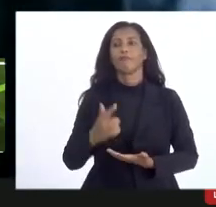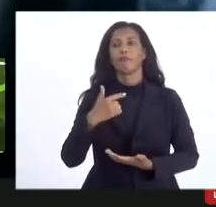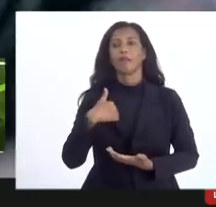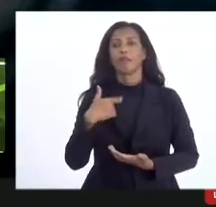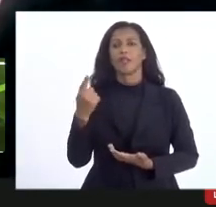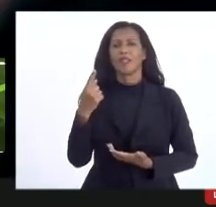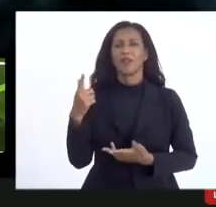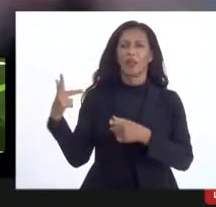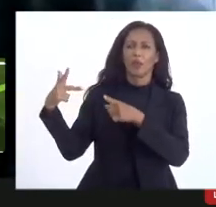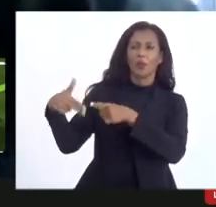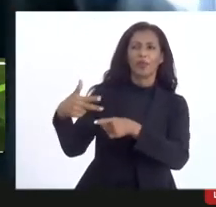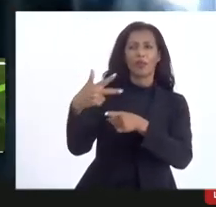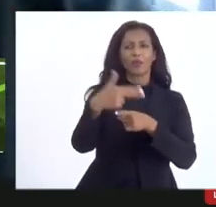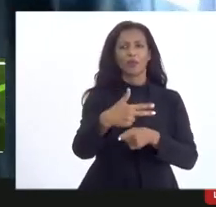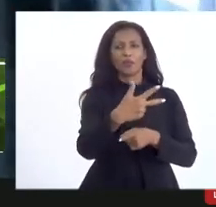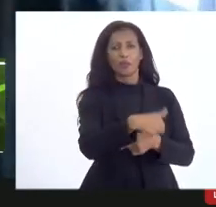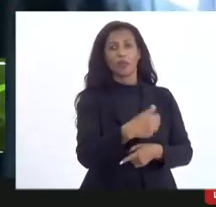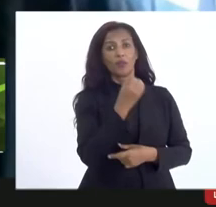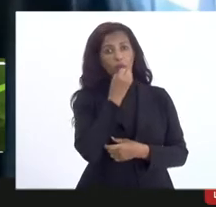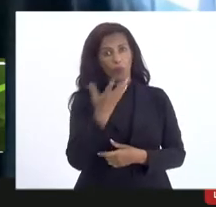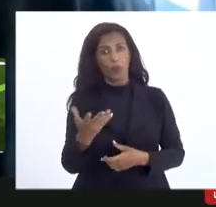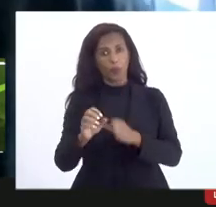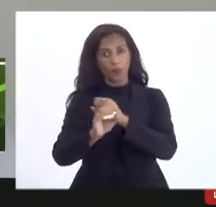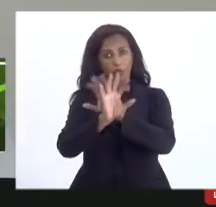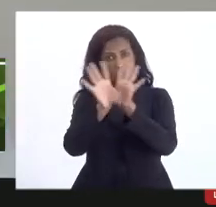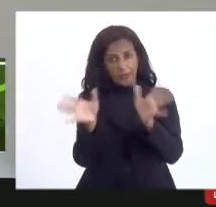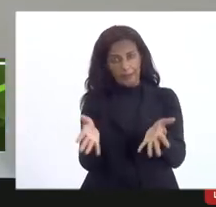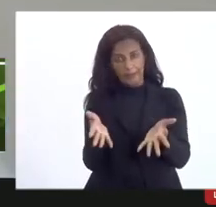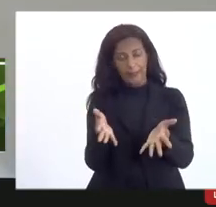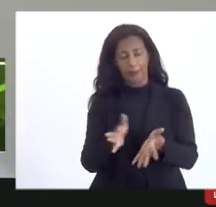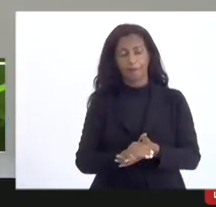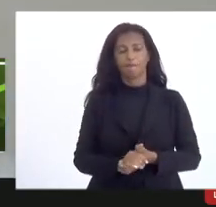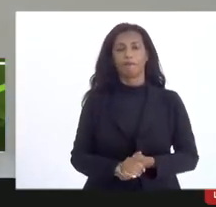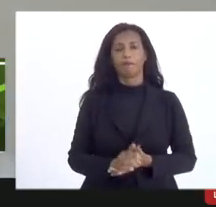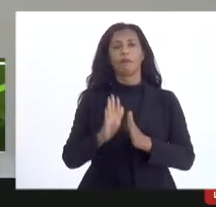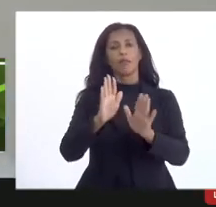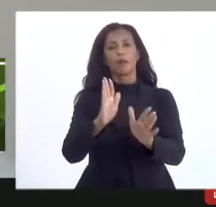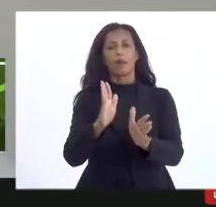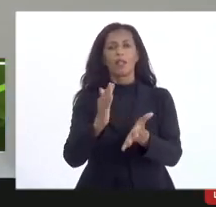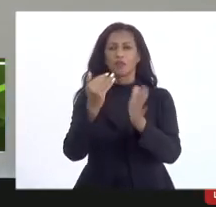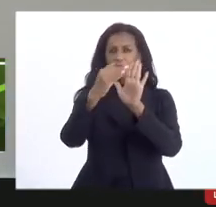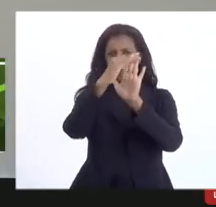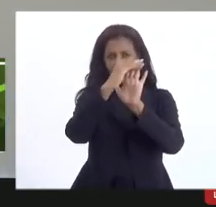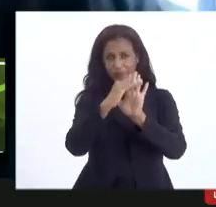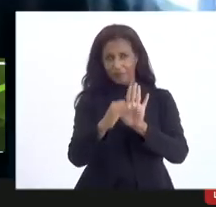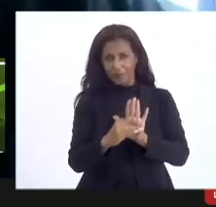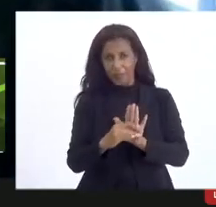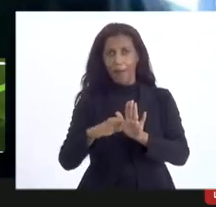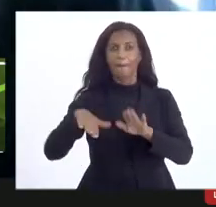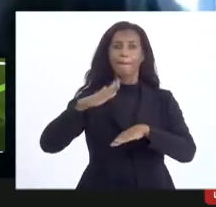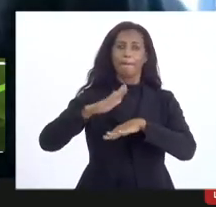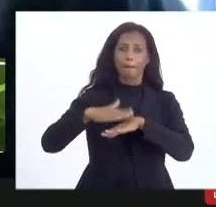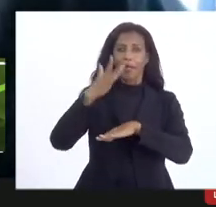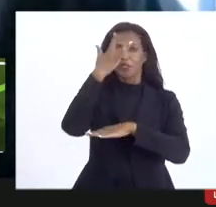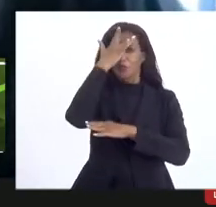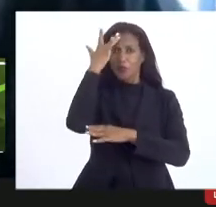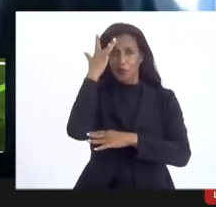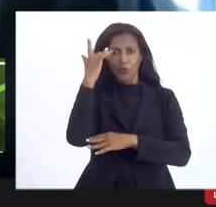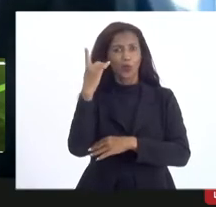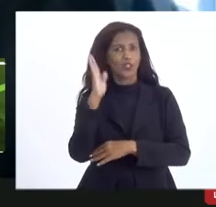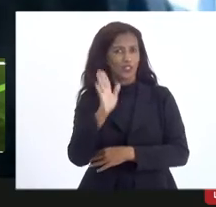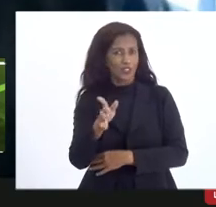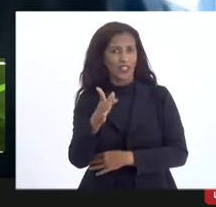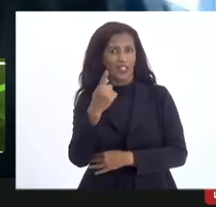fiquei interrompendo foi bom porque esclareceu foi bom porque esclareceu mas vamos agora mais pessoas tão roucas de tanto